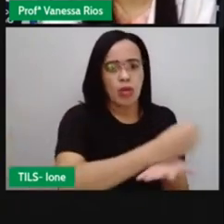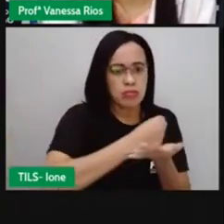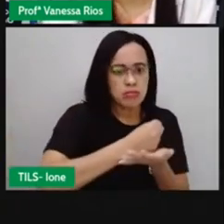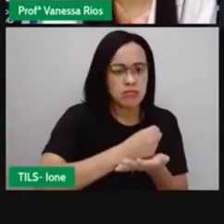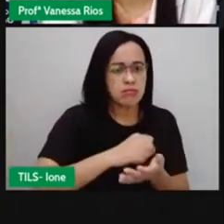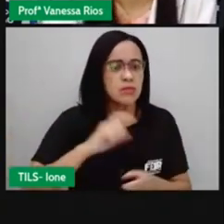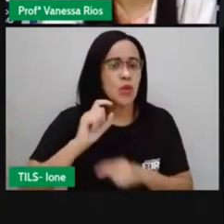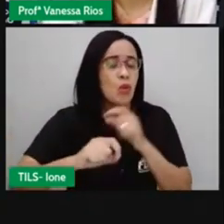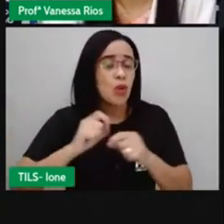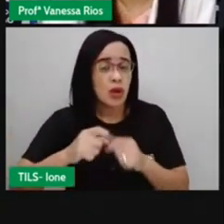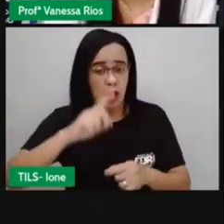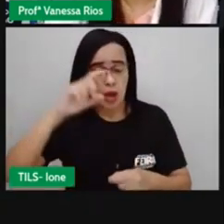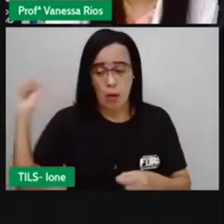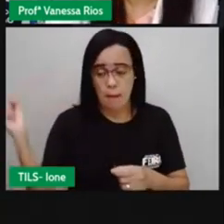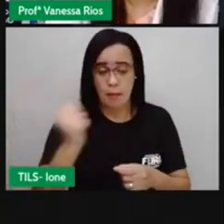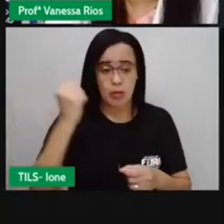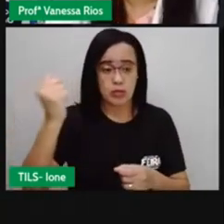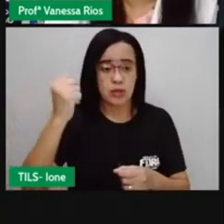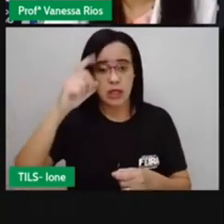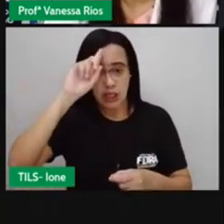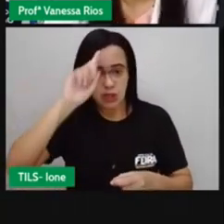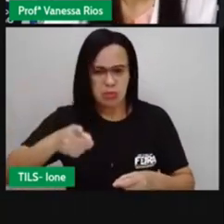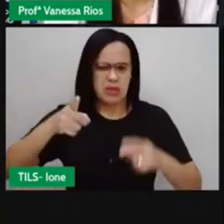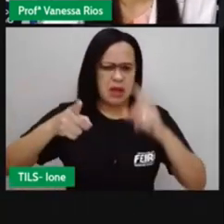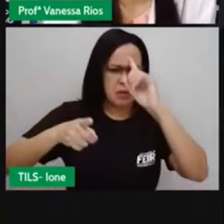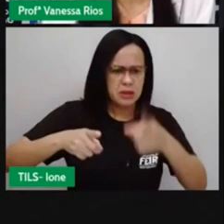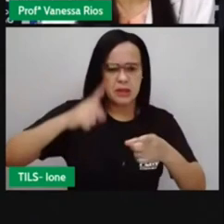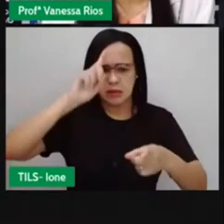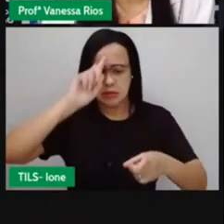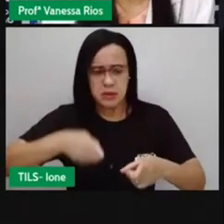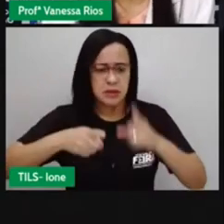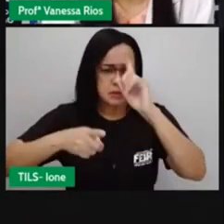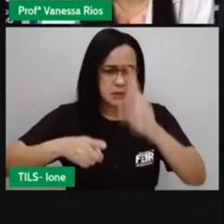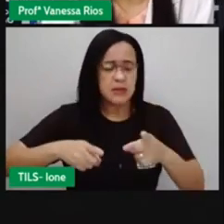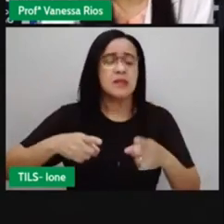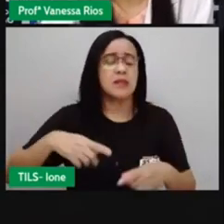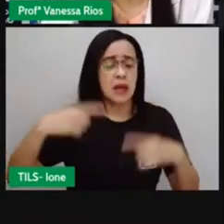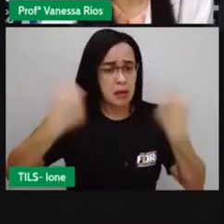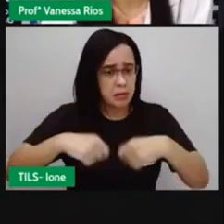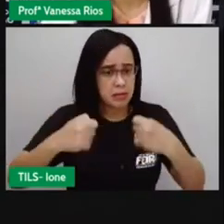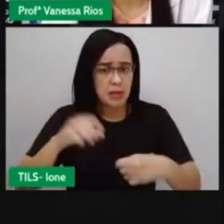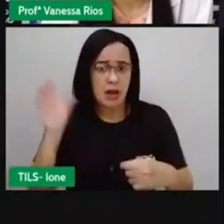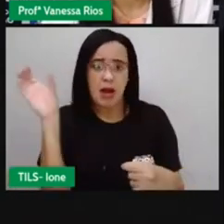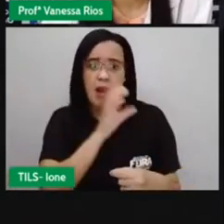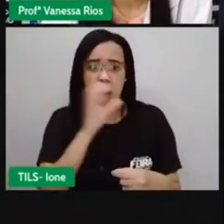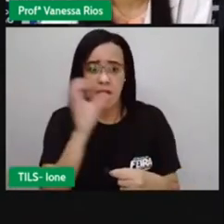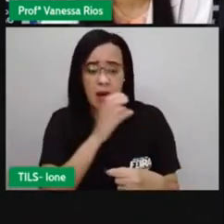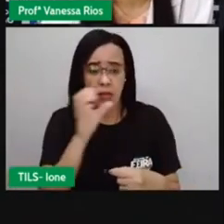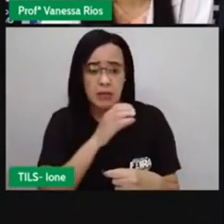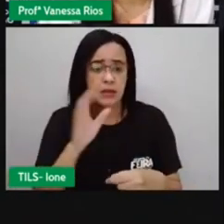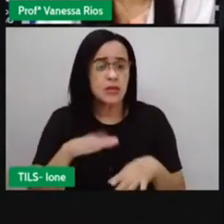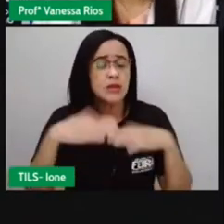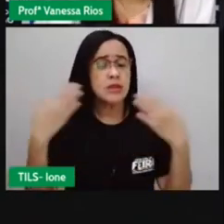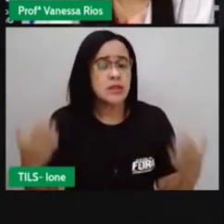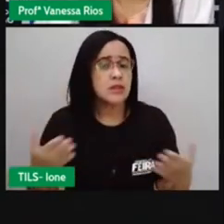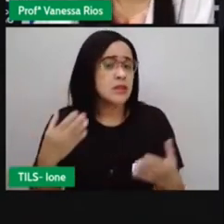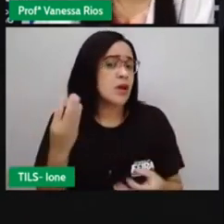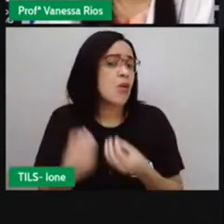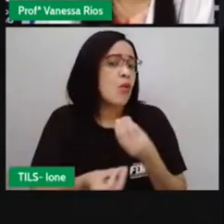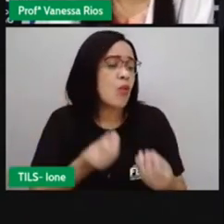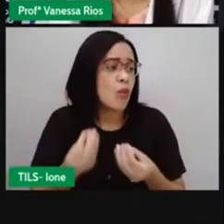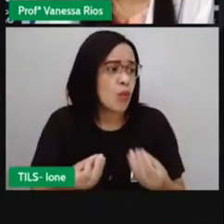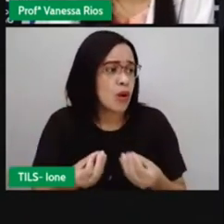credibilidade em meio, não só à população, mas também, né, as principais lideranças do nosso país.